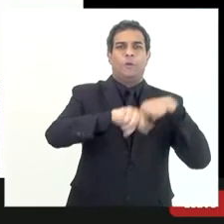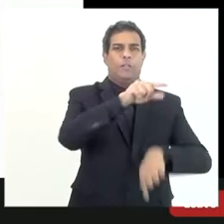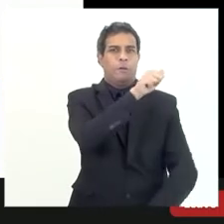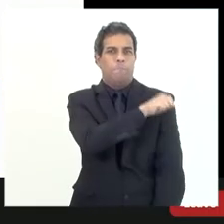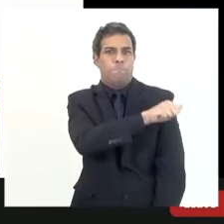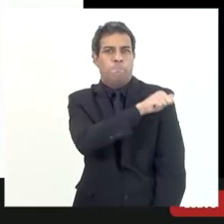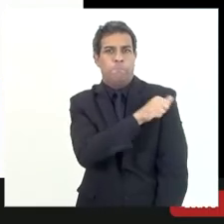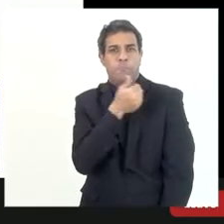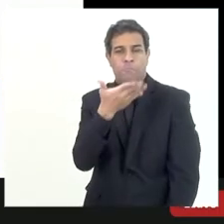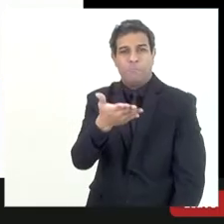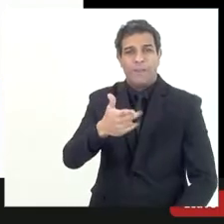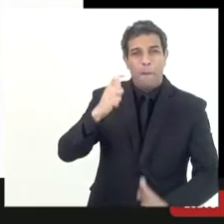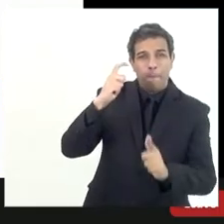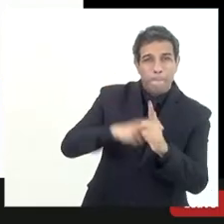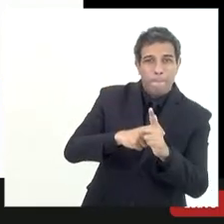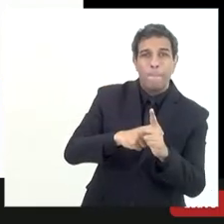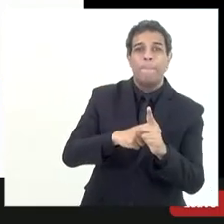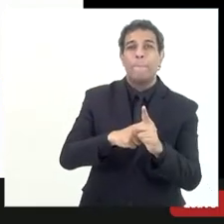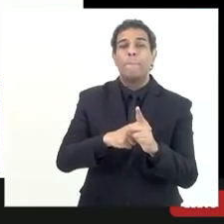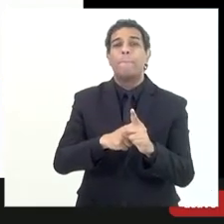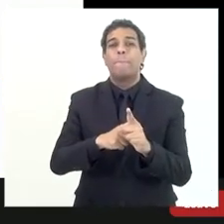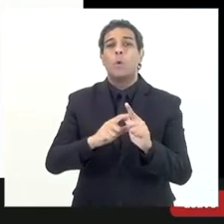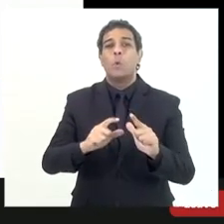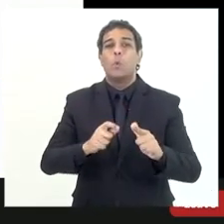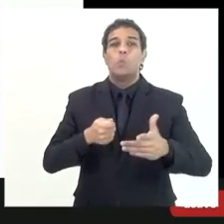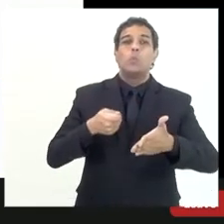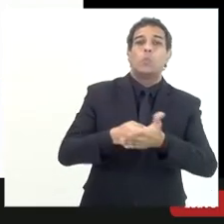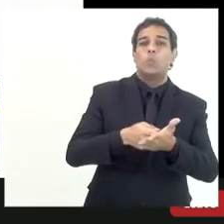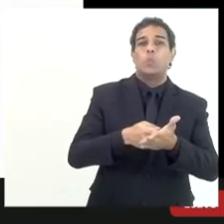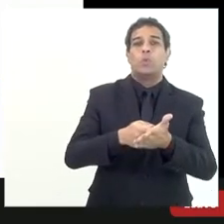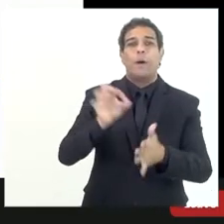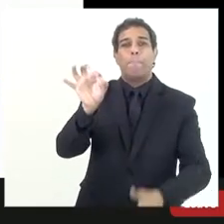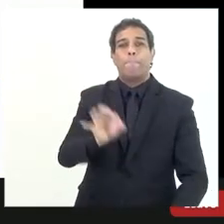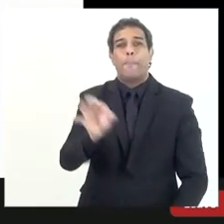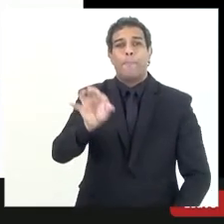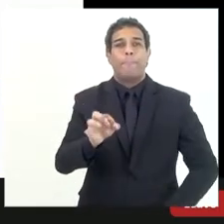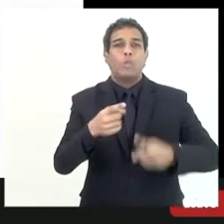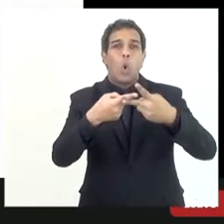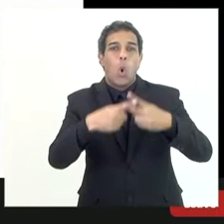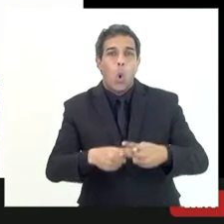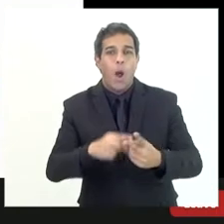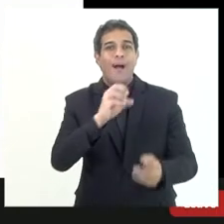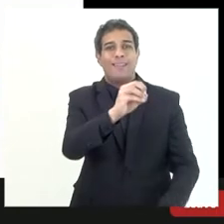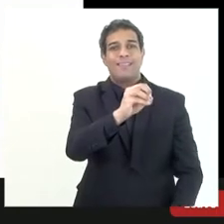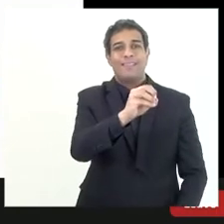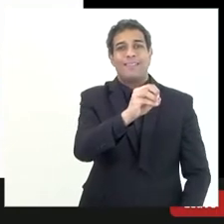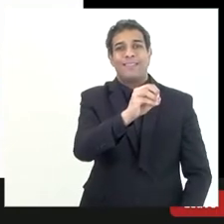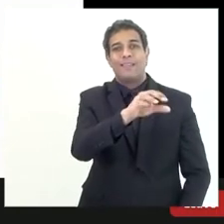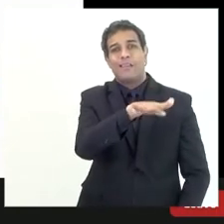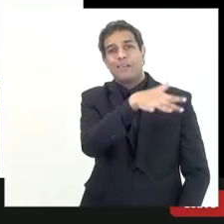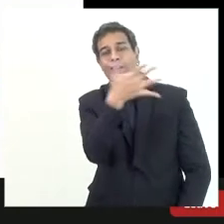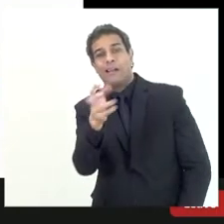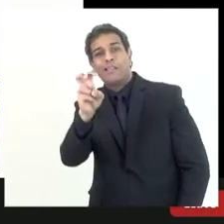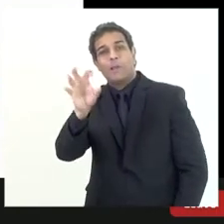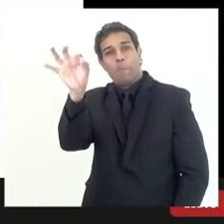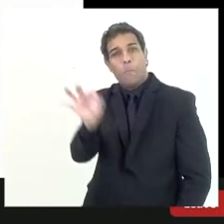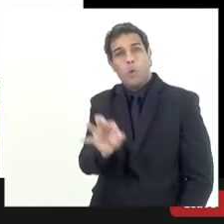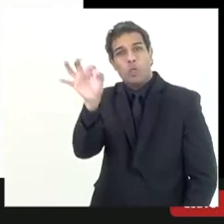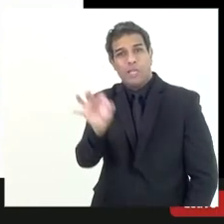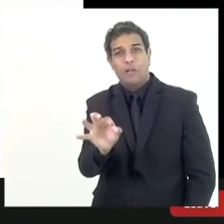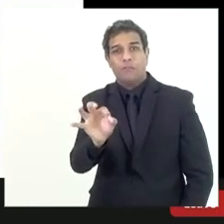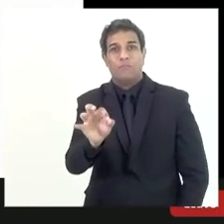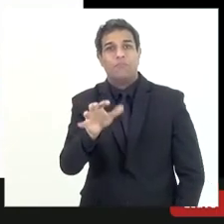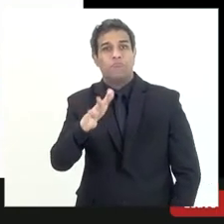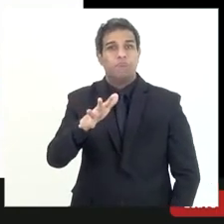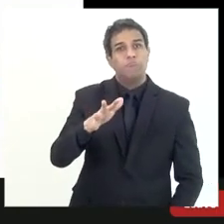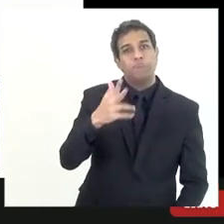for considerada baixa aplica-se um percentual de ajuste que varia de zero a 25% né